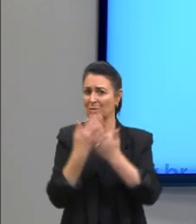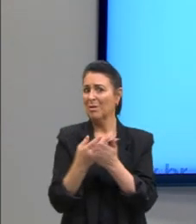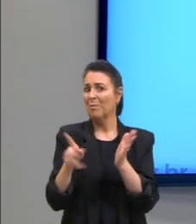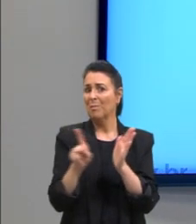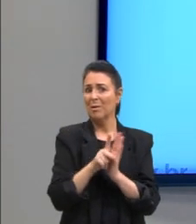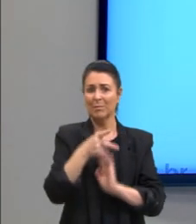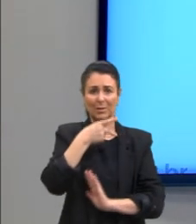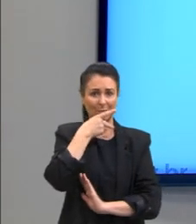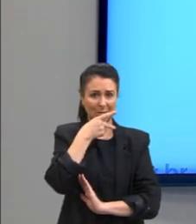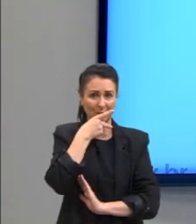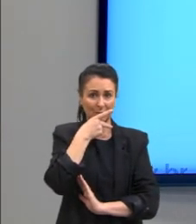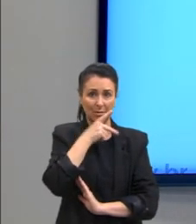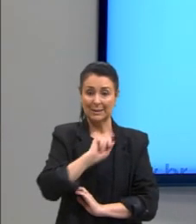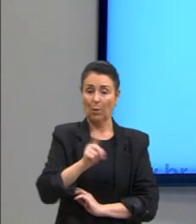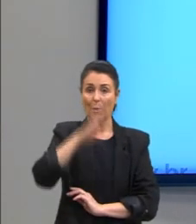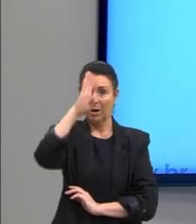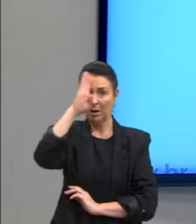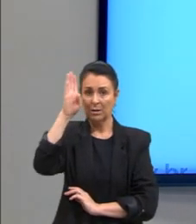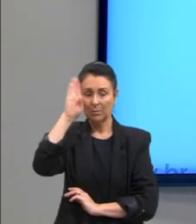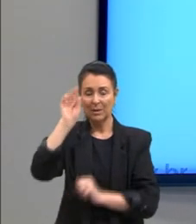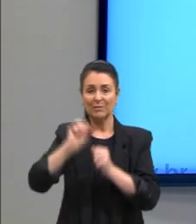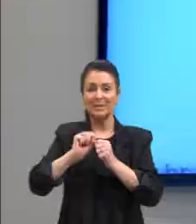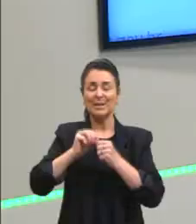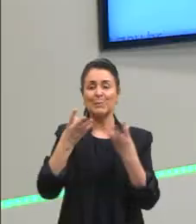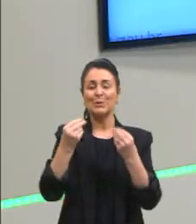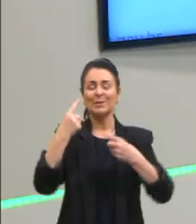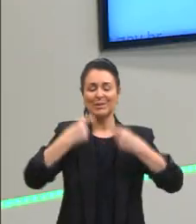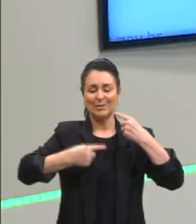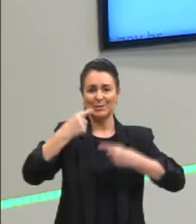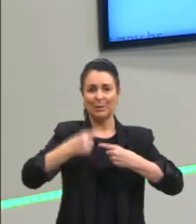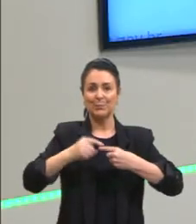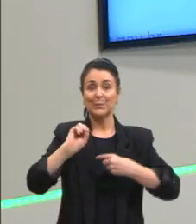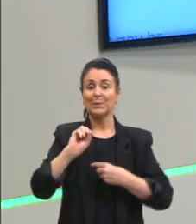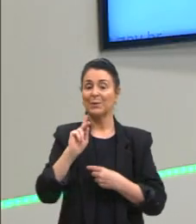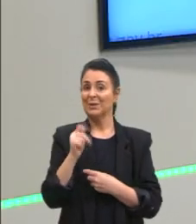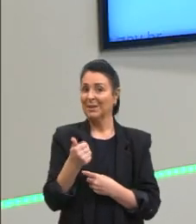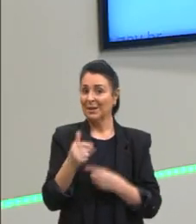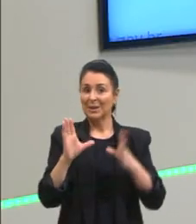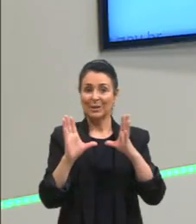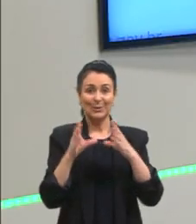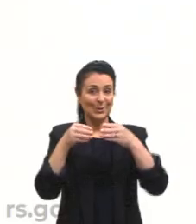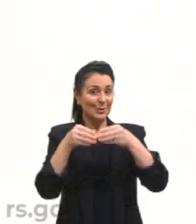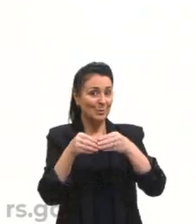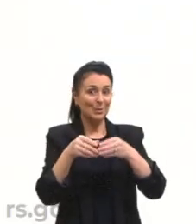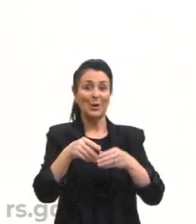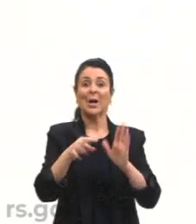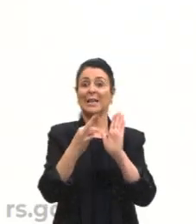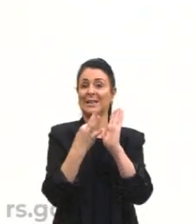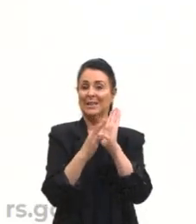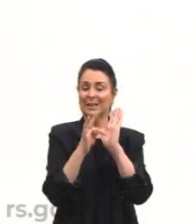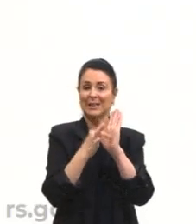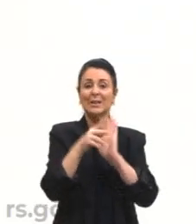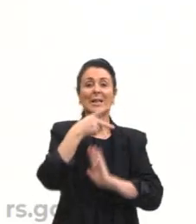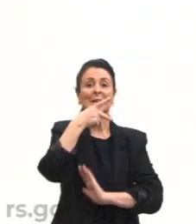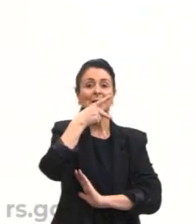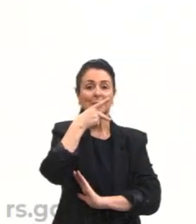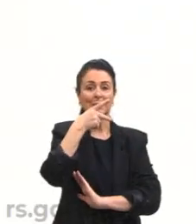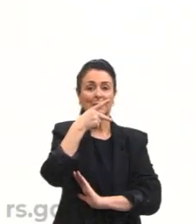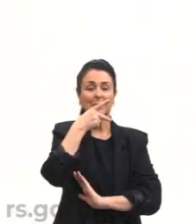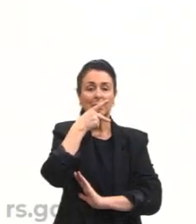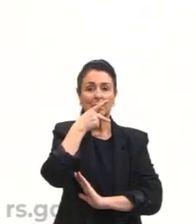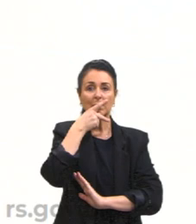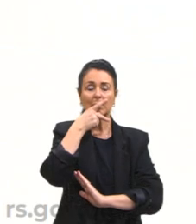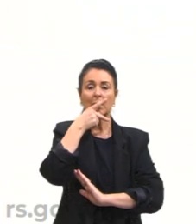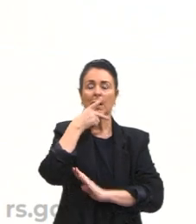eles faziam muitas discussões. Ok, turma, então aí está a teoria de Platão, a teoria do conhecimento de Platão, essa